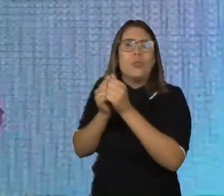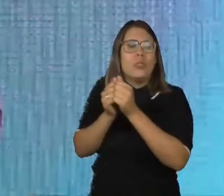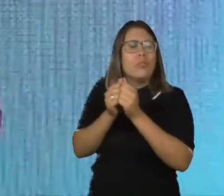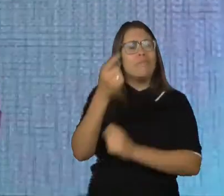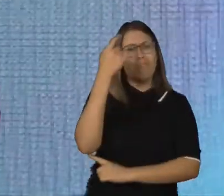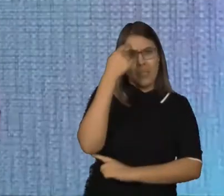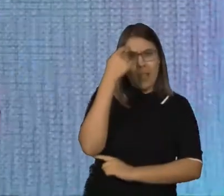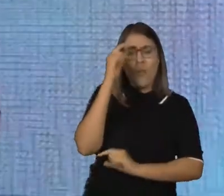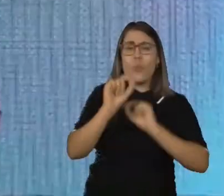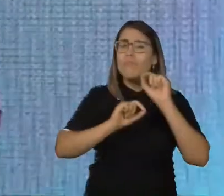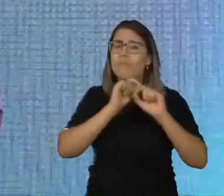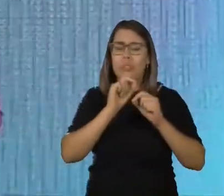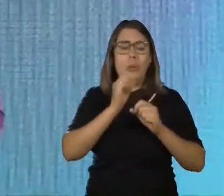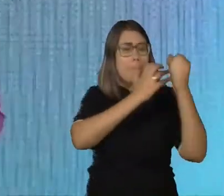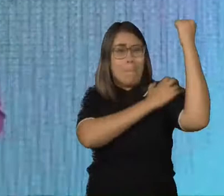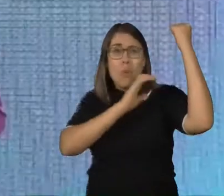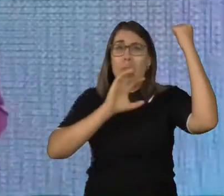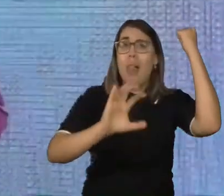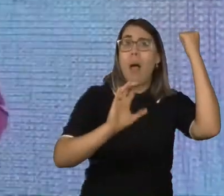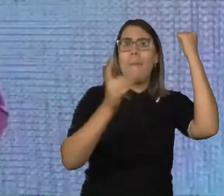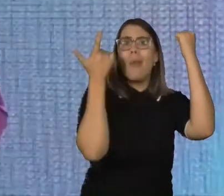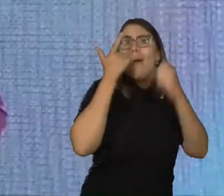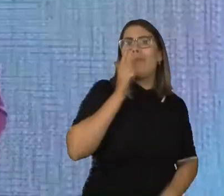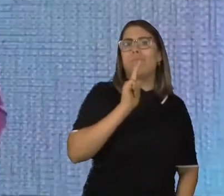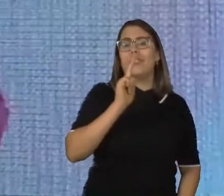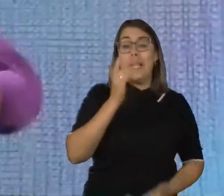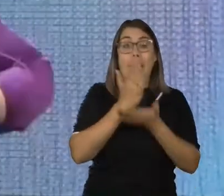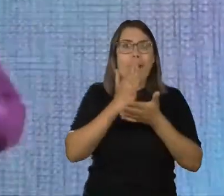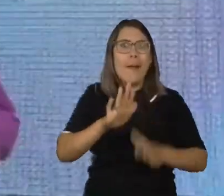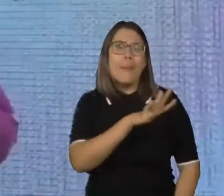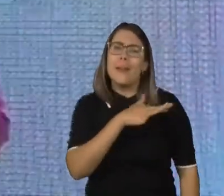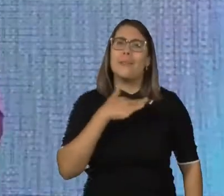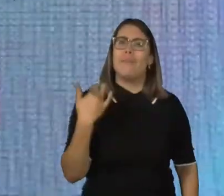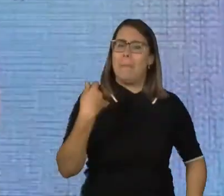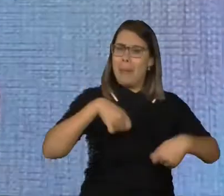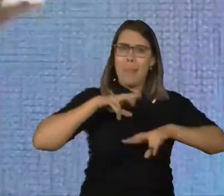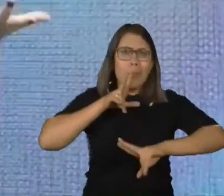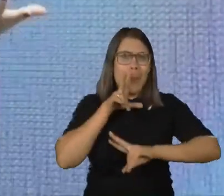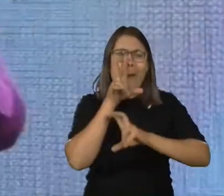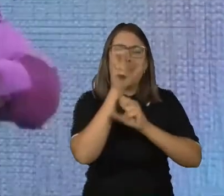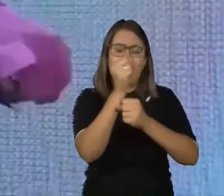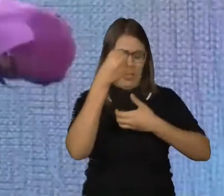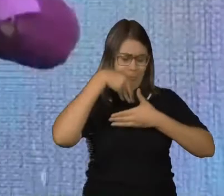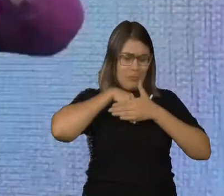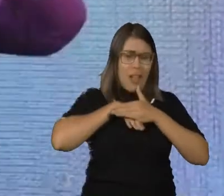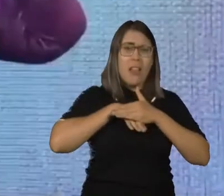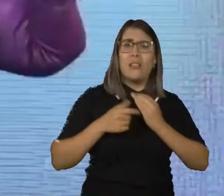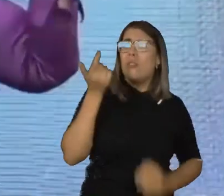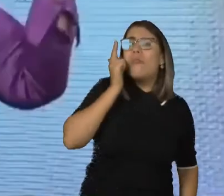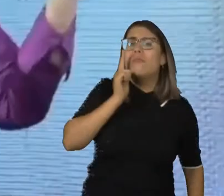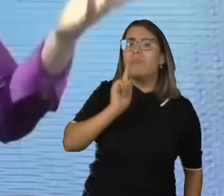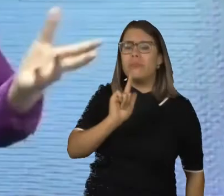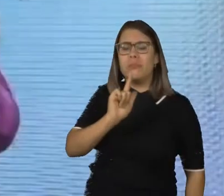sabíamos que teria que empoderar uma pessoa para ela sair do leito de morte. Ela teria que ter uma força interna que passasse